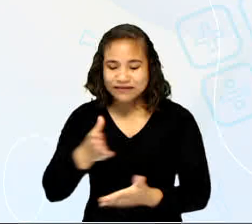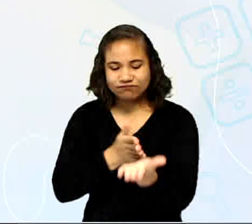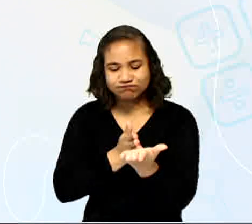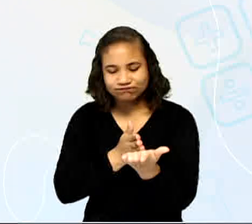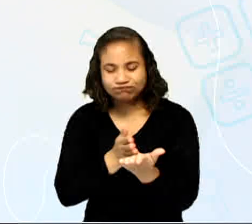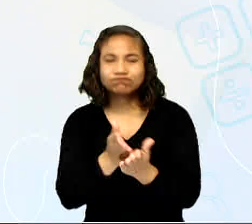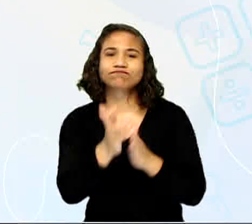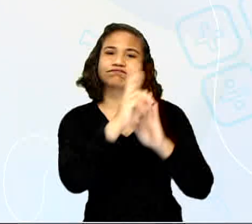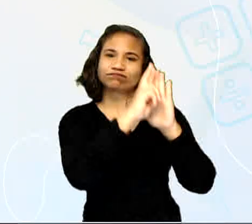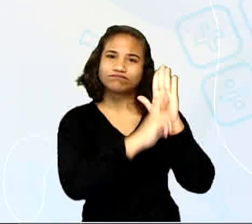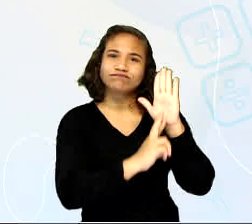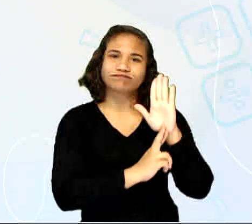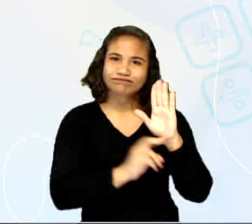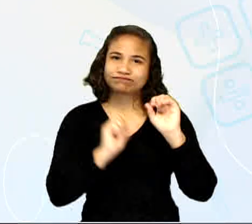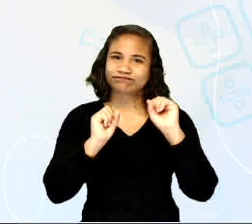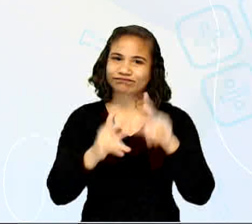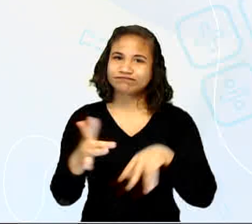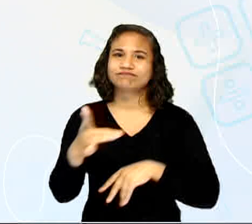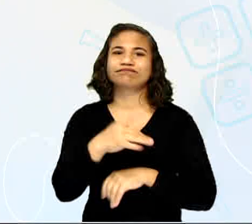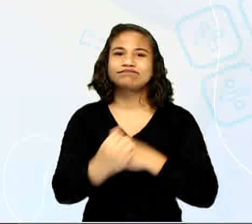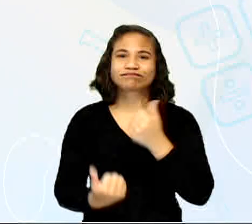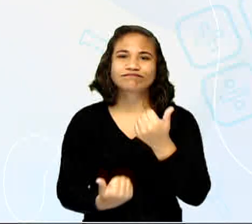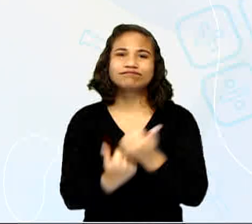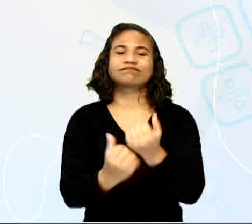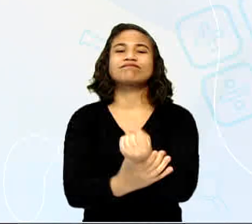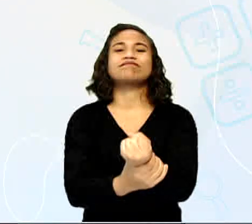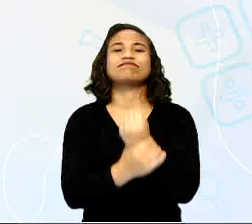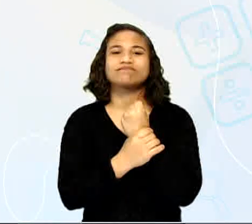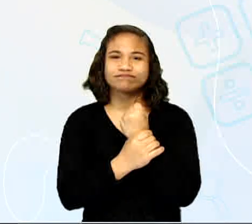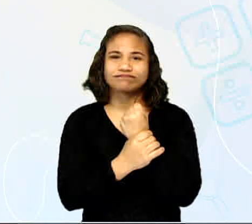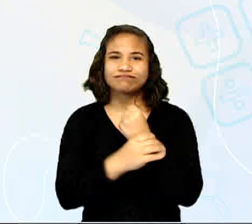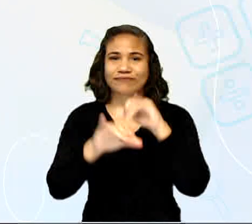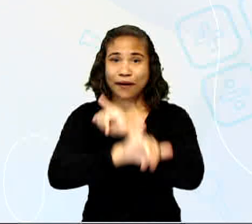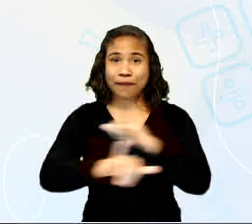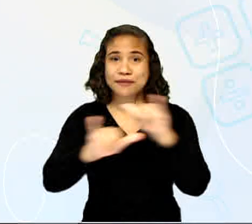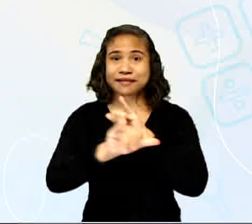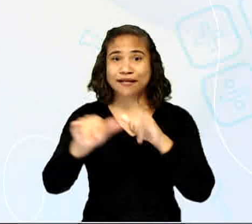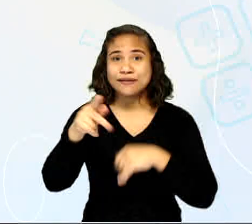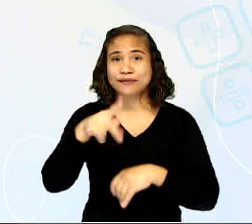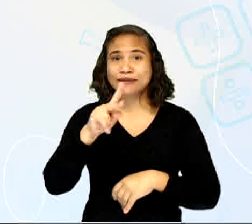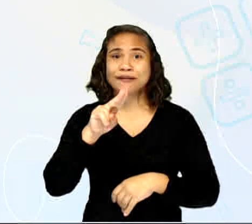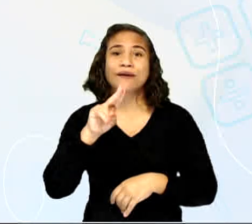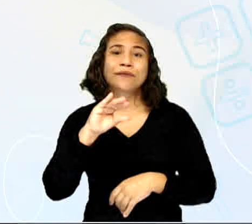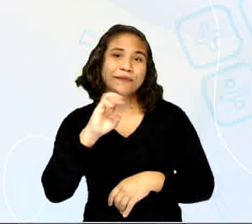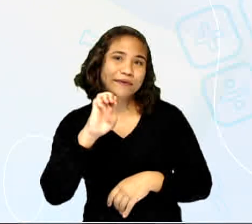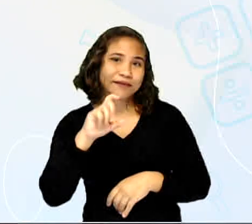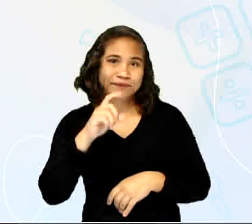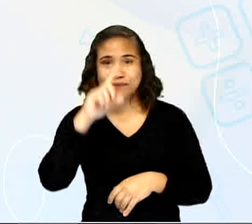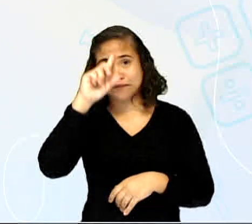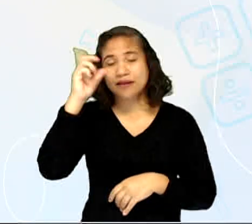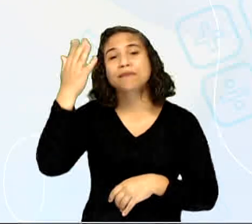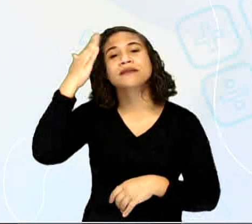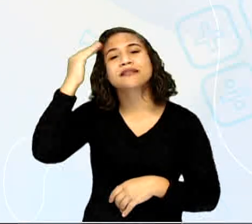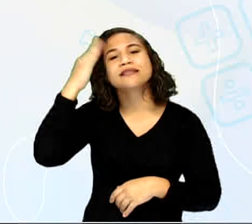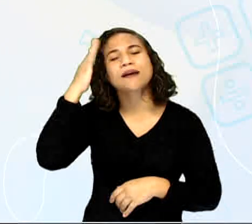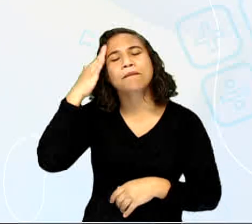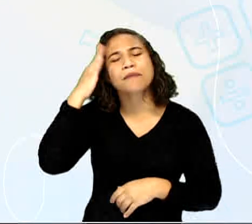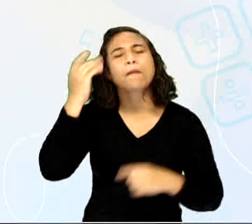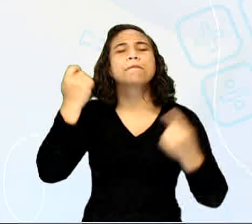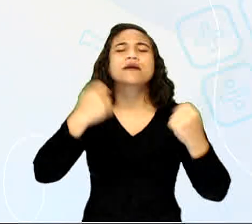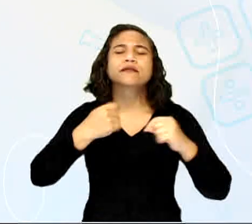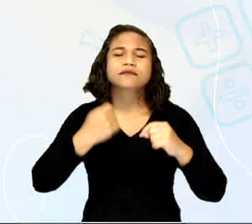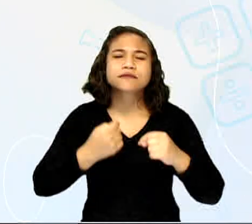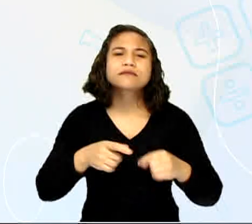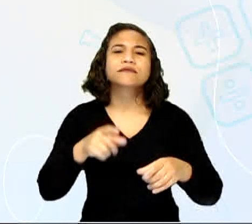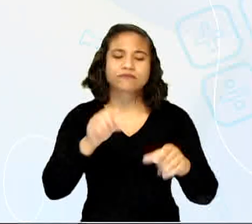protocolos, ok? Olha aí a mensagem de Cauê. Não basta saber. É preciso colocar